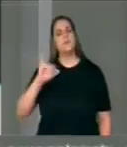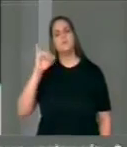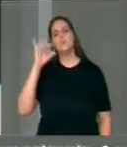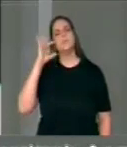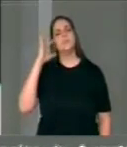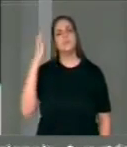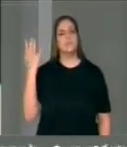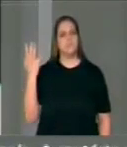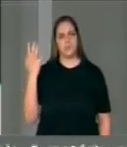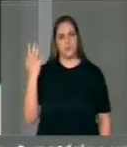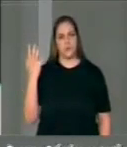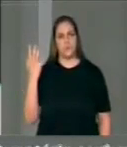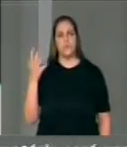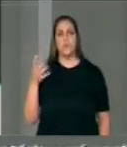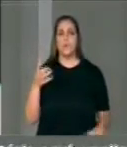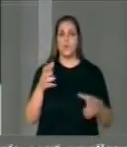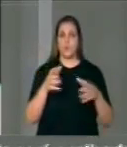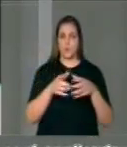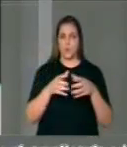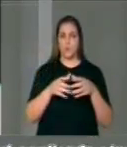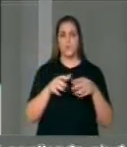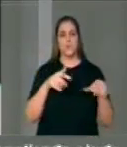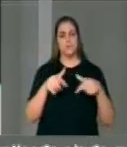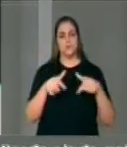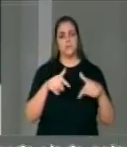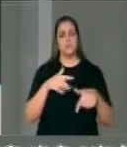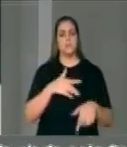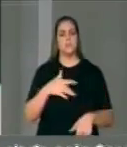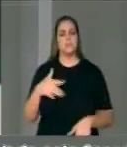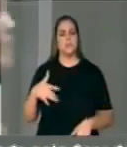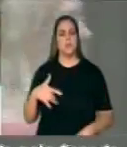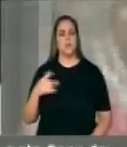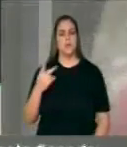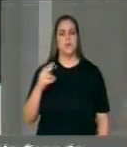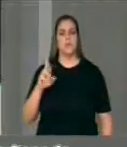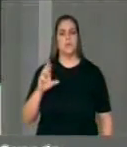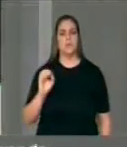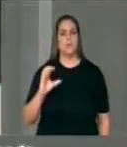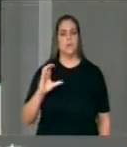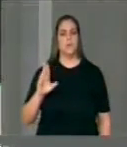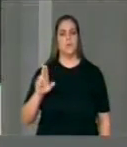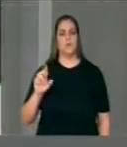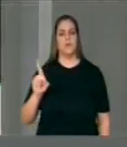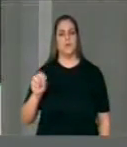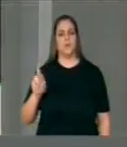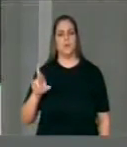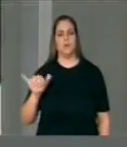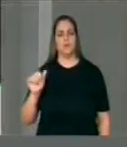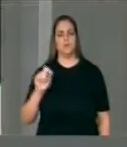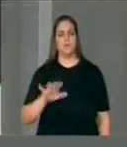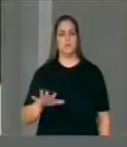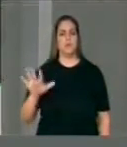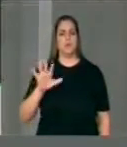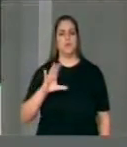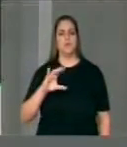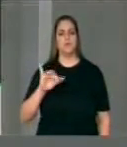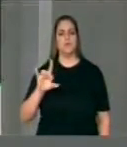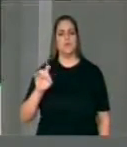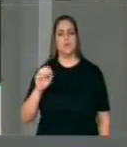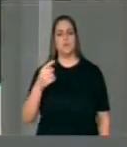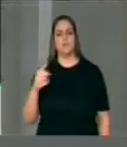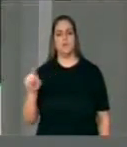Grupo de Trabalho de Saúde da Procuradoria Geral de Direitos do Cidadão no Ministério Público Federal